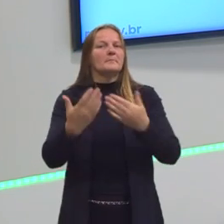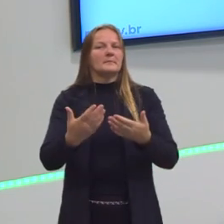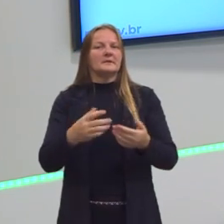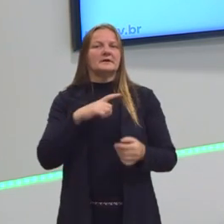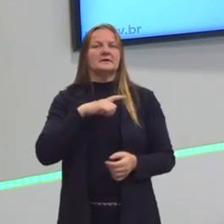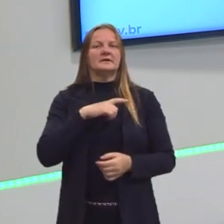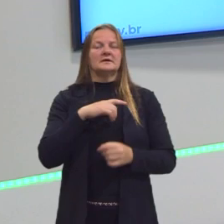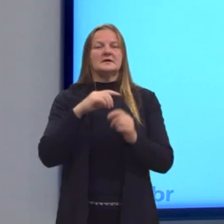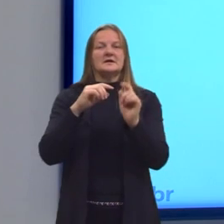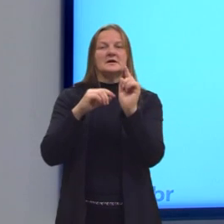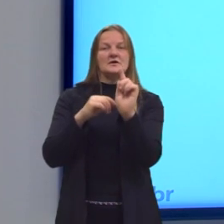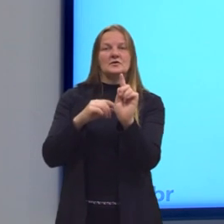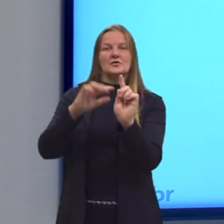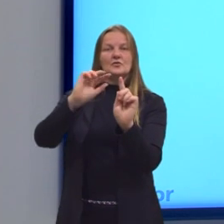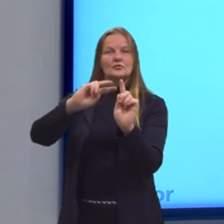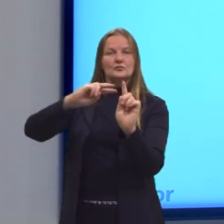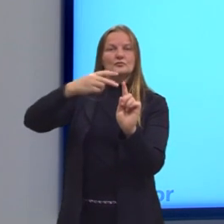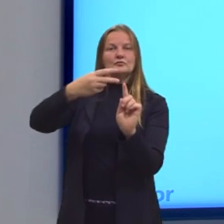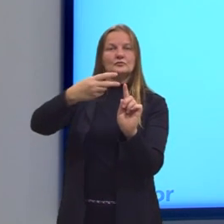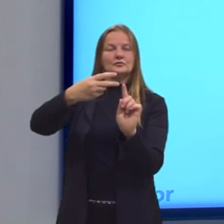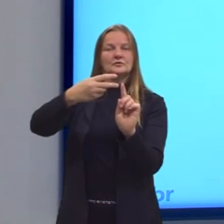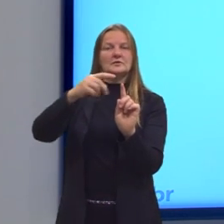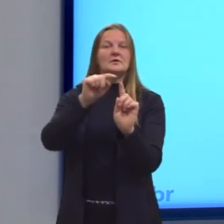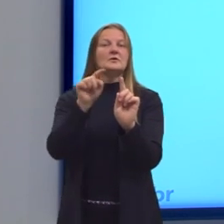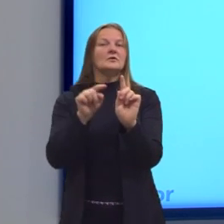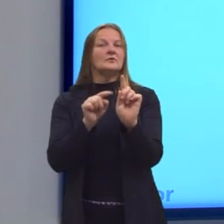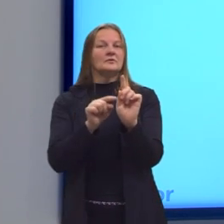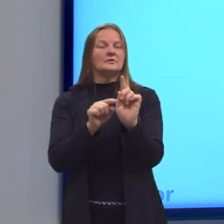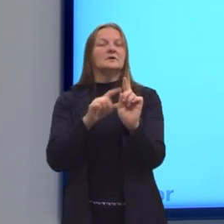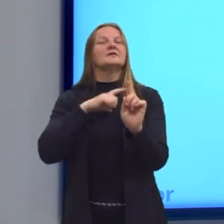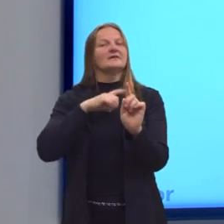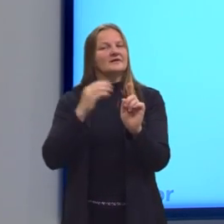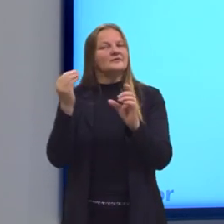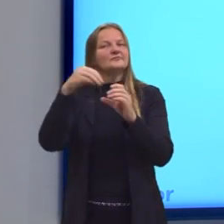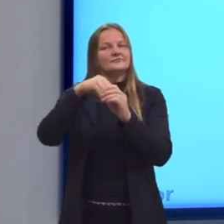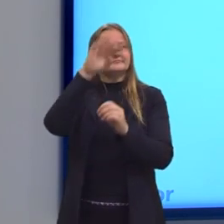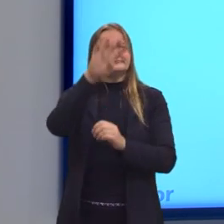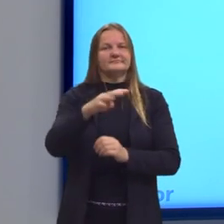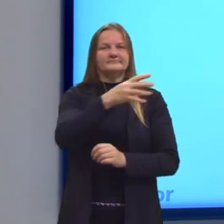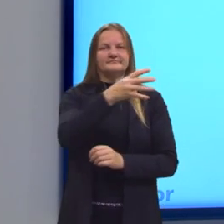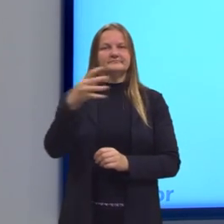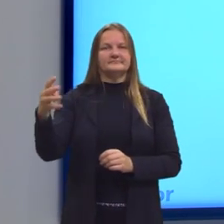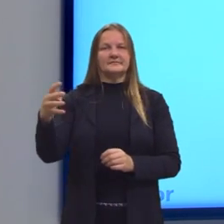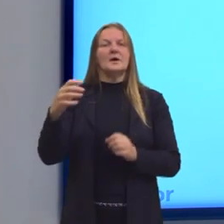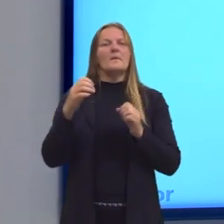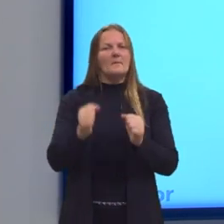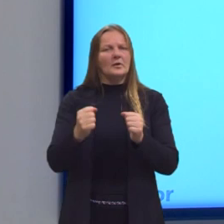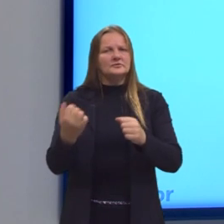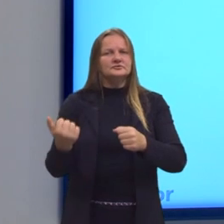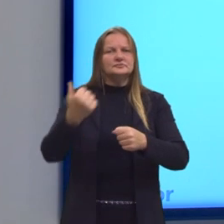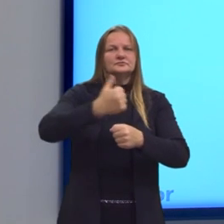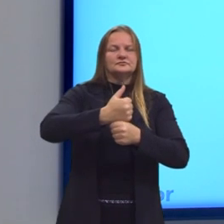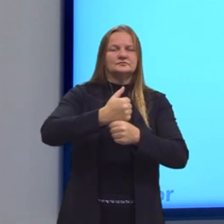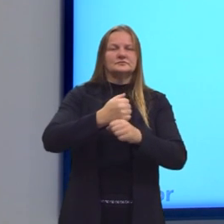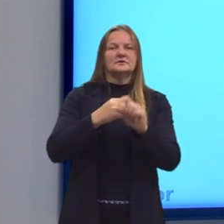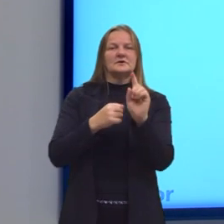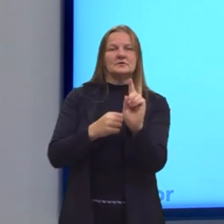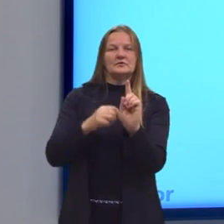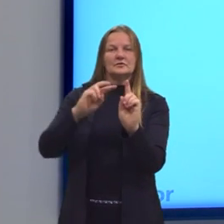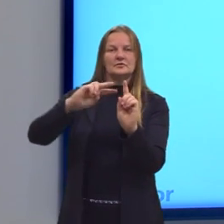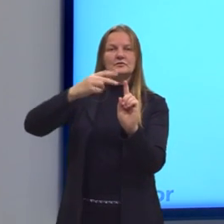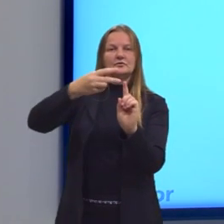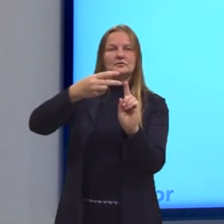ali o FI elevado a 2 e que esse valor, ele está lá na tabela também. Então, eu posso substituir o FI elevado a 2